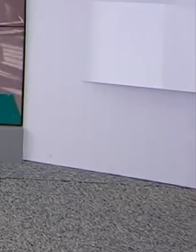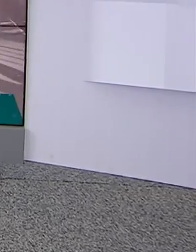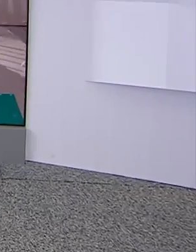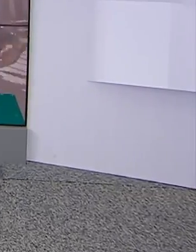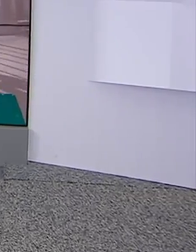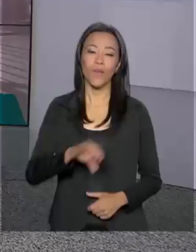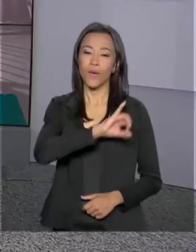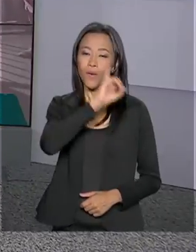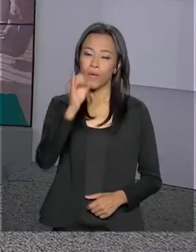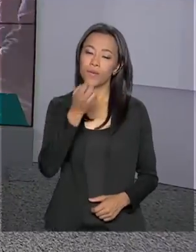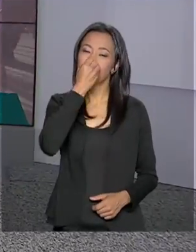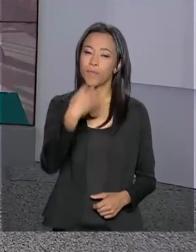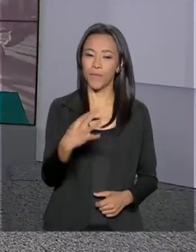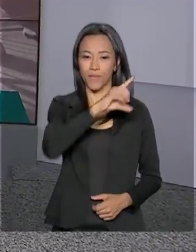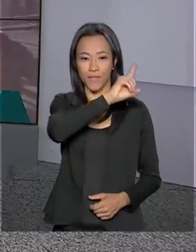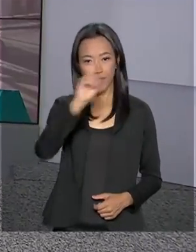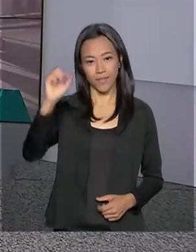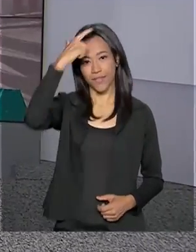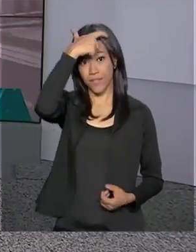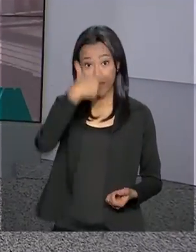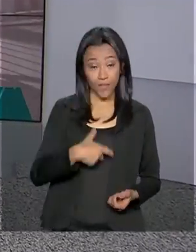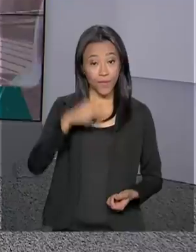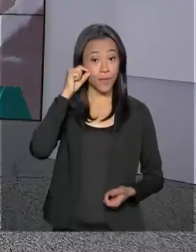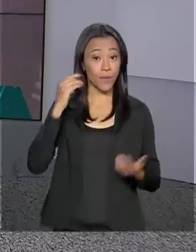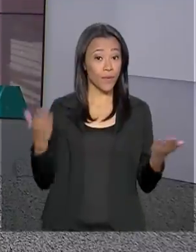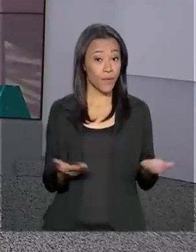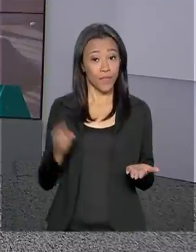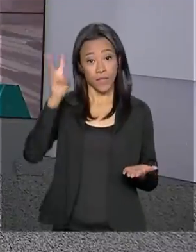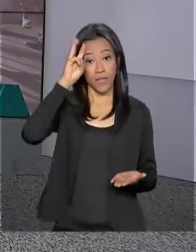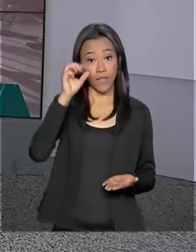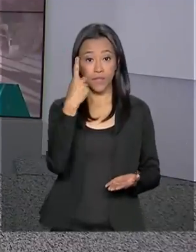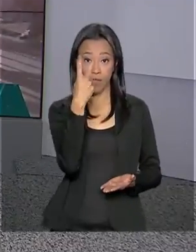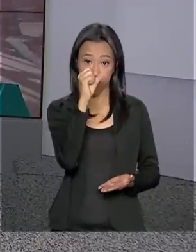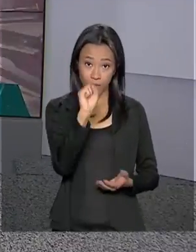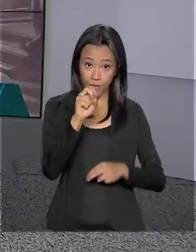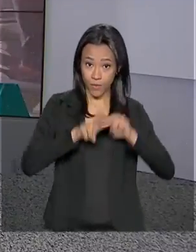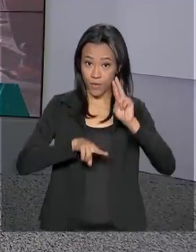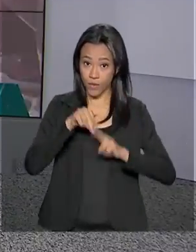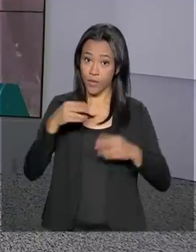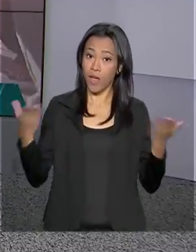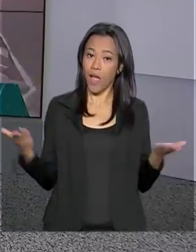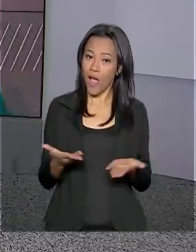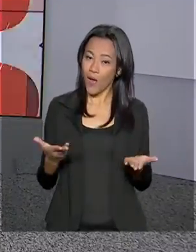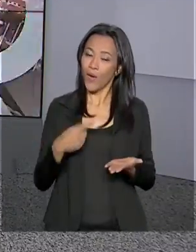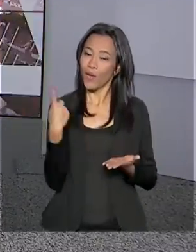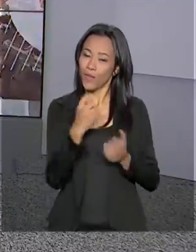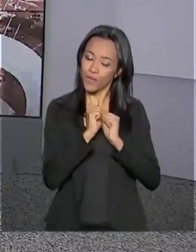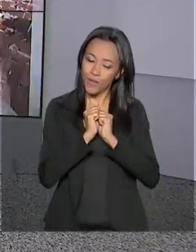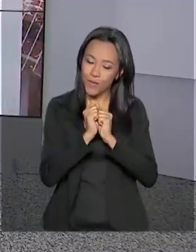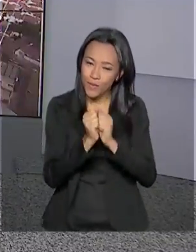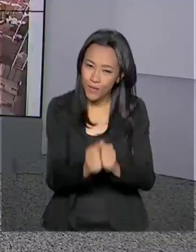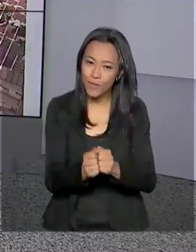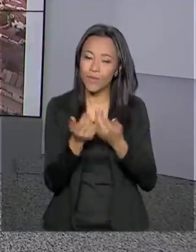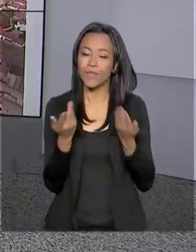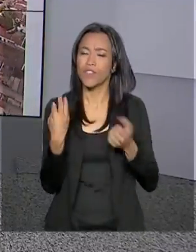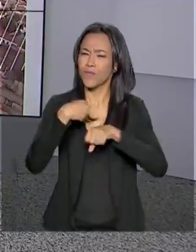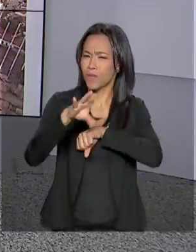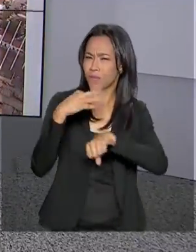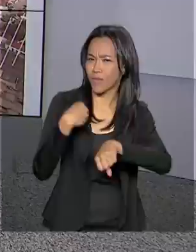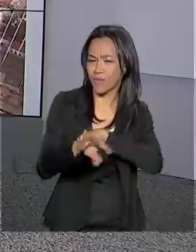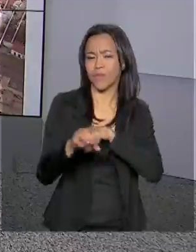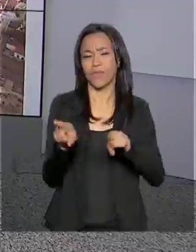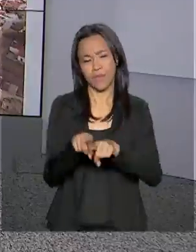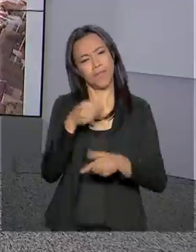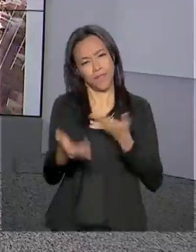Olá, muito bom dia! Eu sou Carla Batier, hoje é terça-feira, 18 de junho. A partir de agora, estamos juntos no Brasil em Dia, com muita